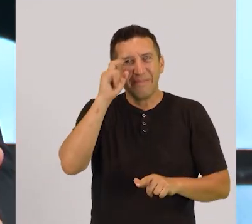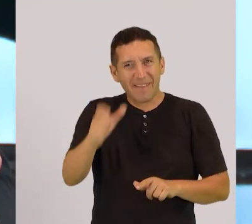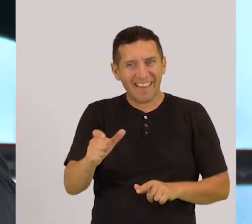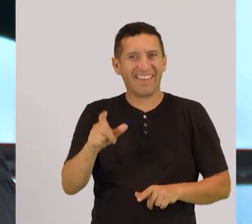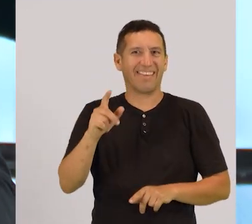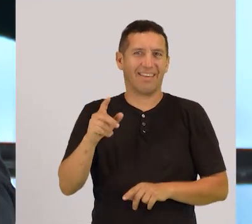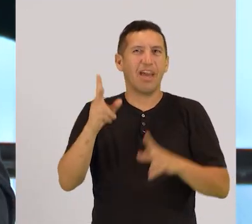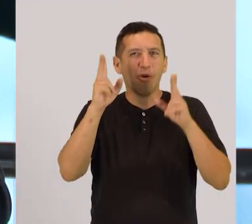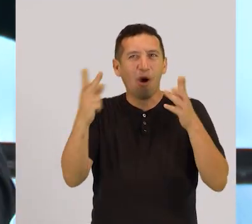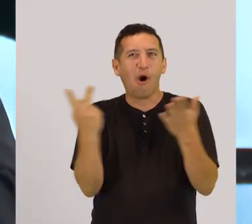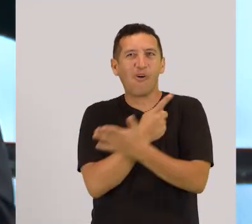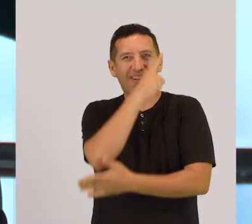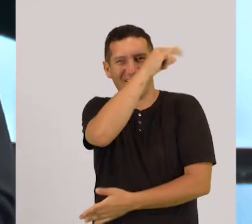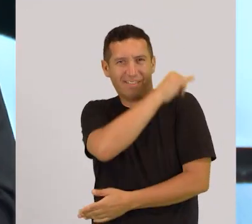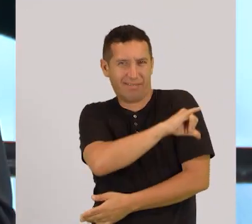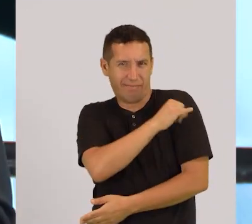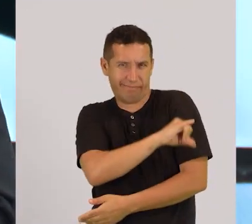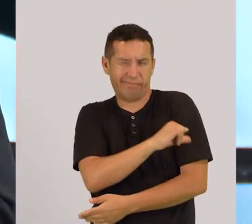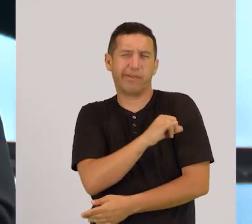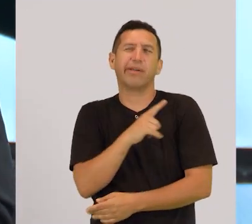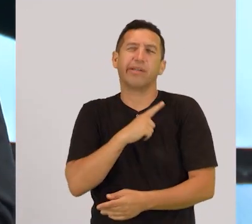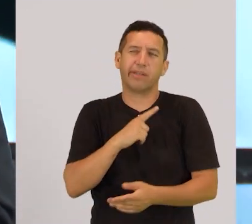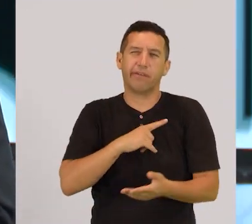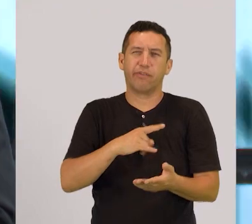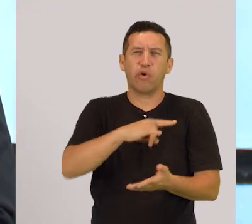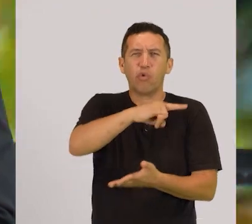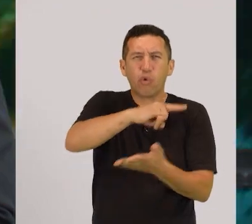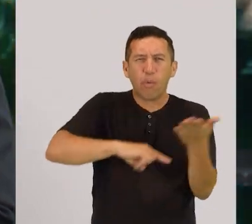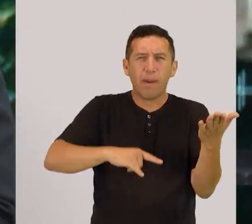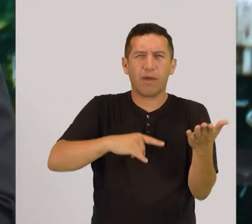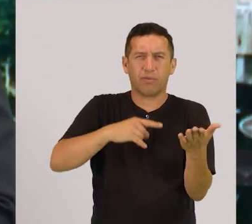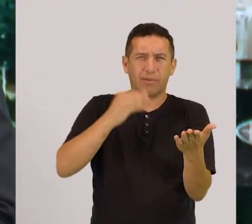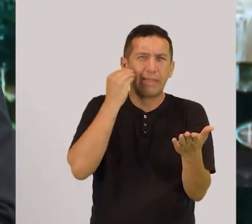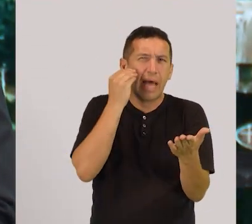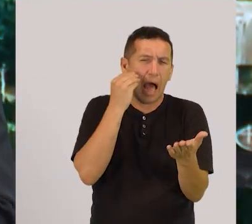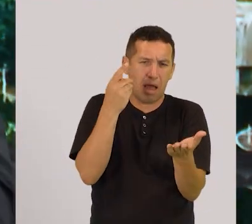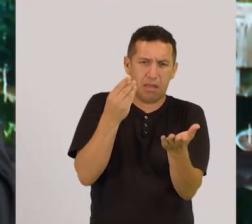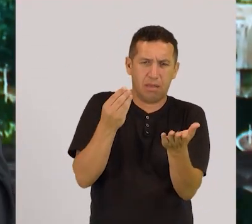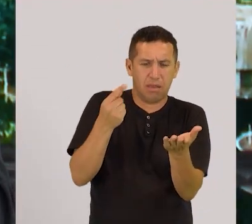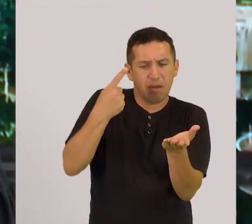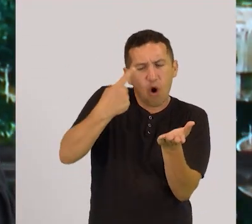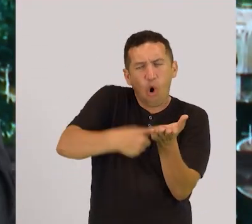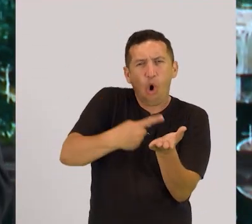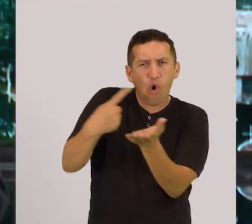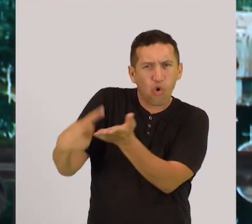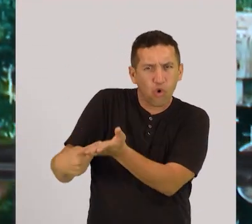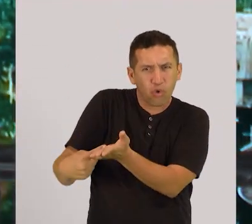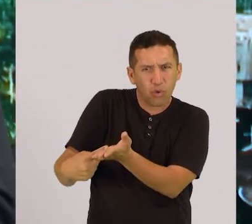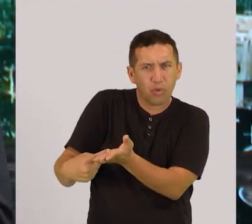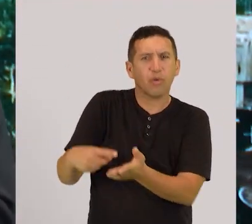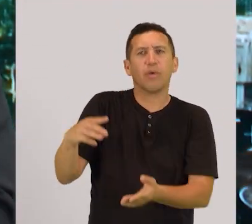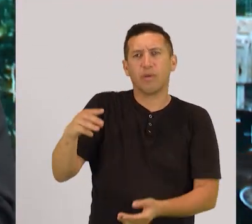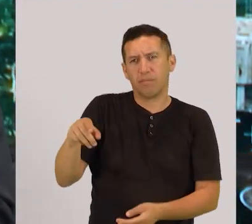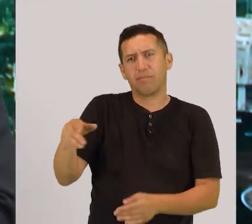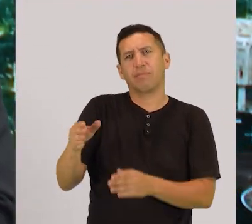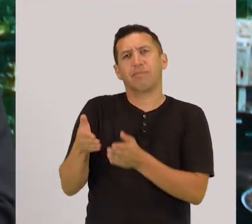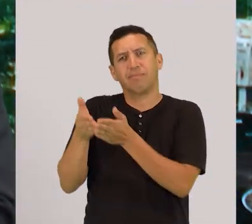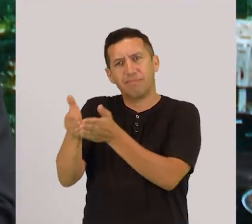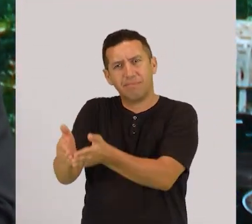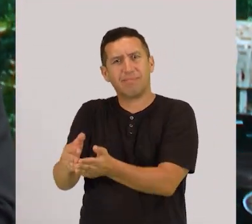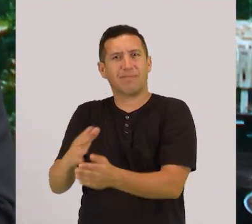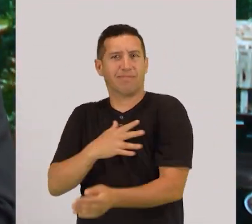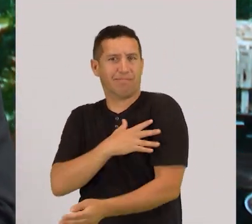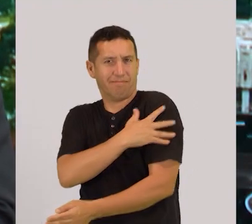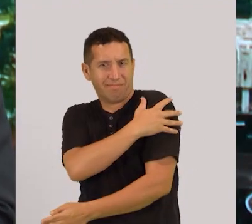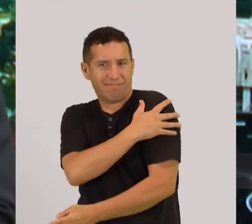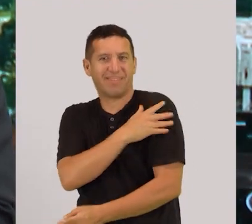Um exemplo foi o que aconteceu no Rio de Janeiro, onde depois de um termo de ajustamento de conduta firmado entre o MPF e a Marinha, quilombolas